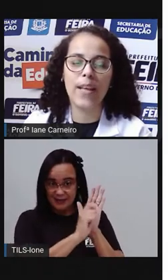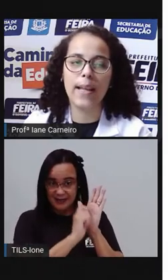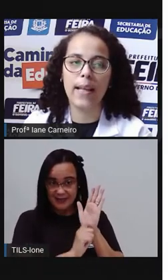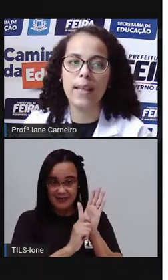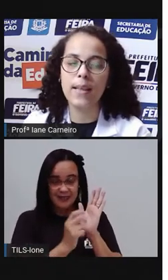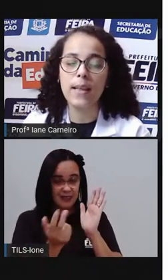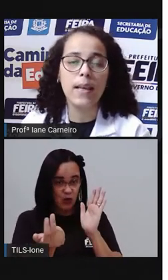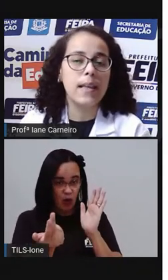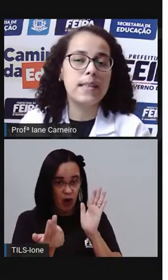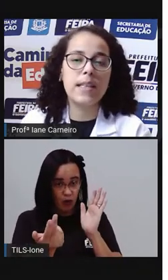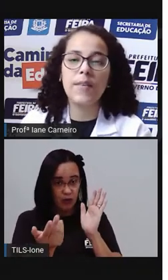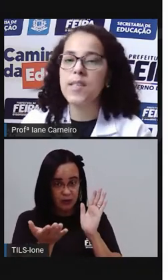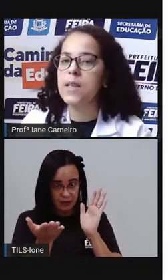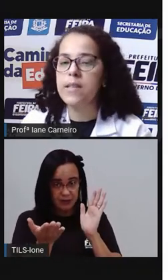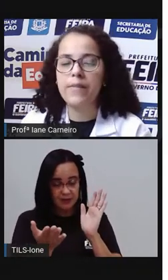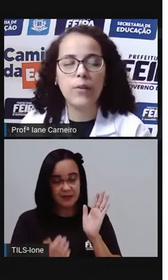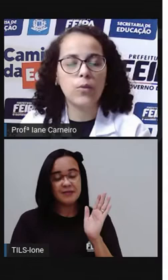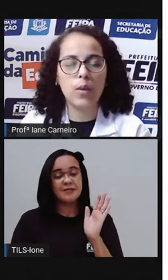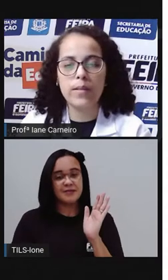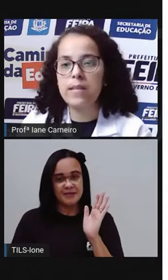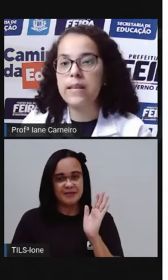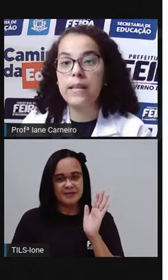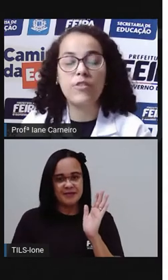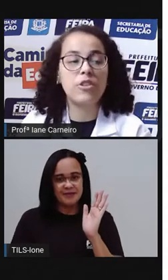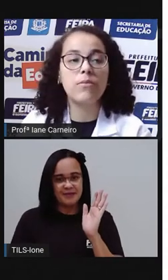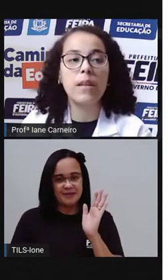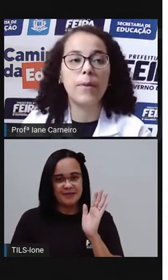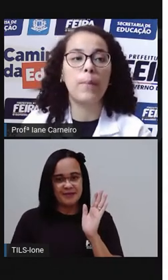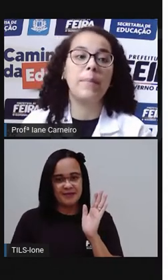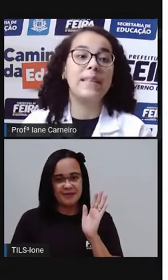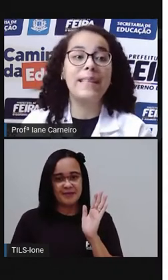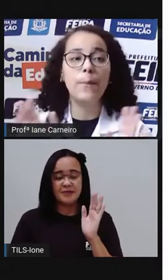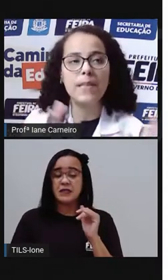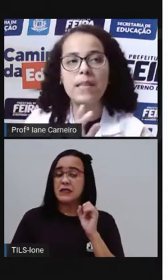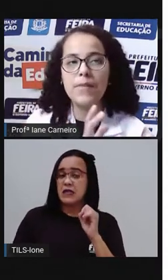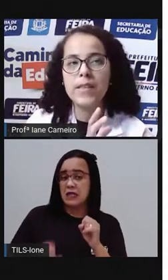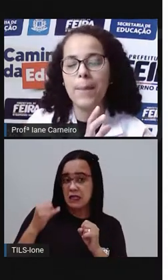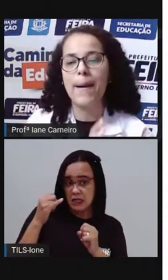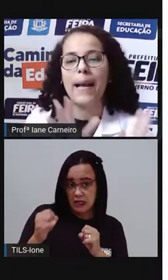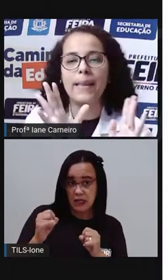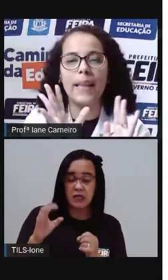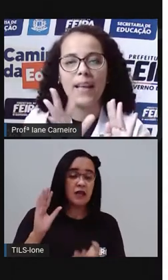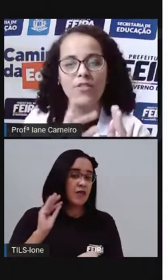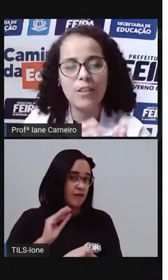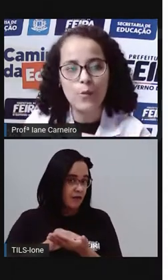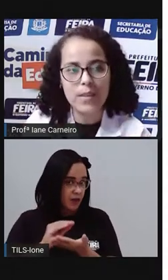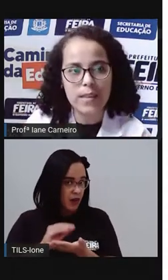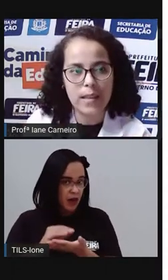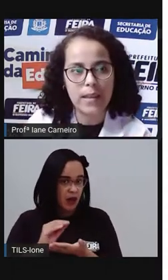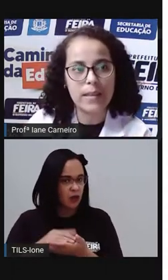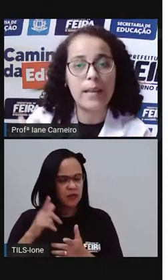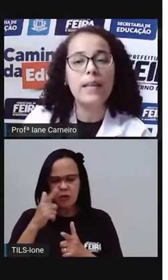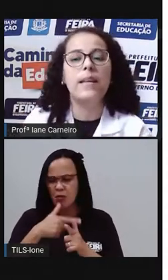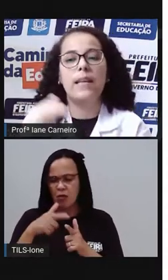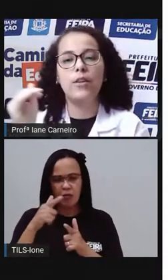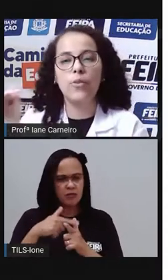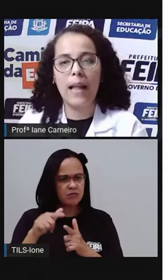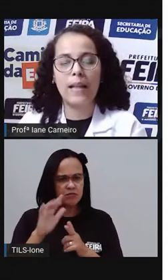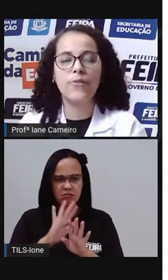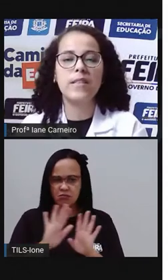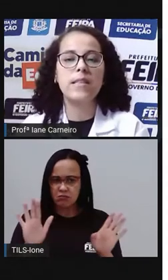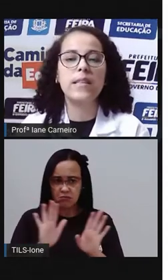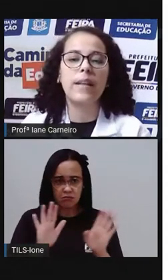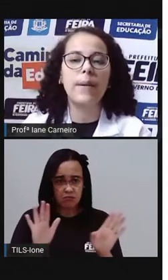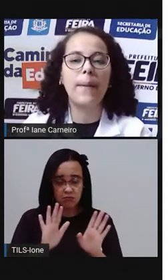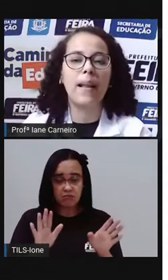Confere aí. Se você não escreveu com todas as letrinhas, não tem problema. Não precisa você apagar. Deixa a sua escrita. E do